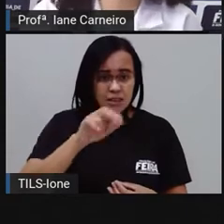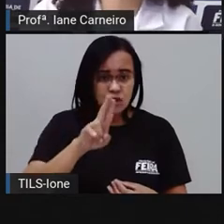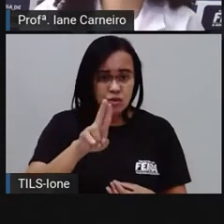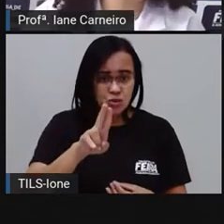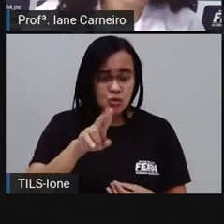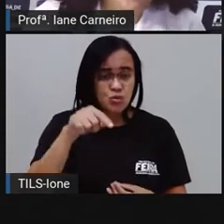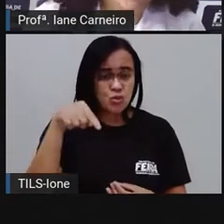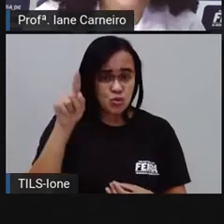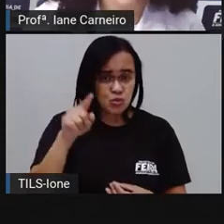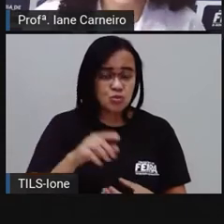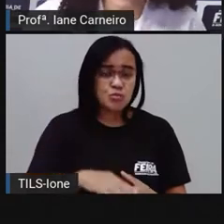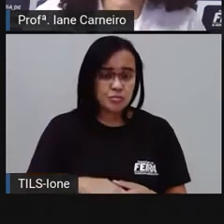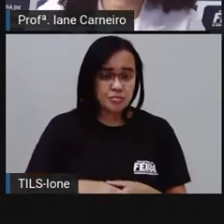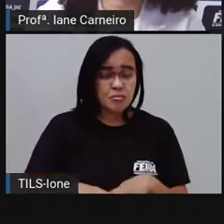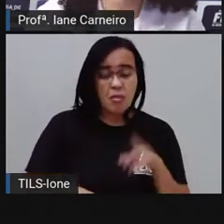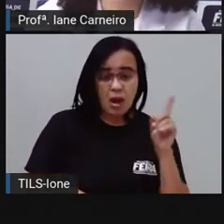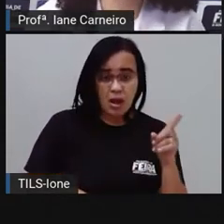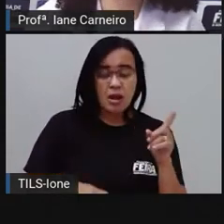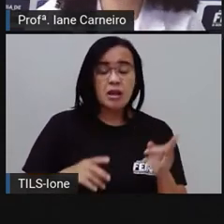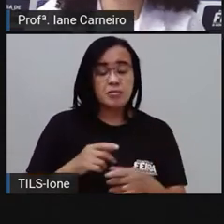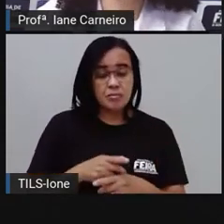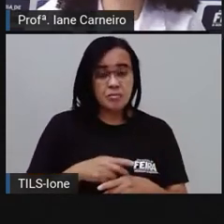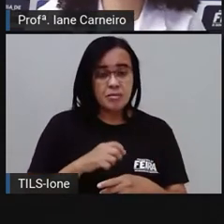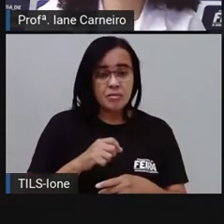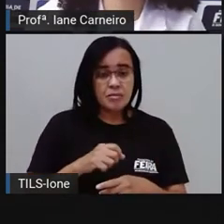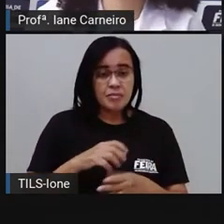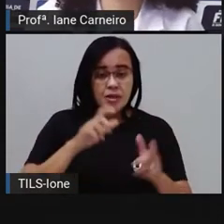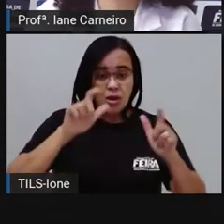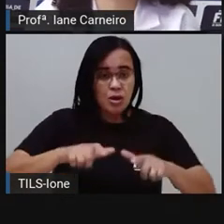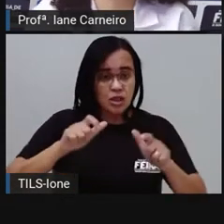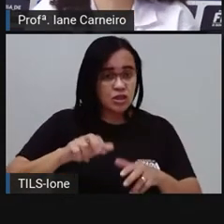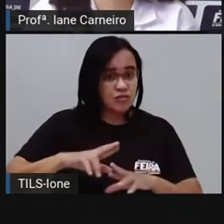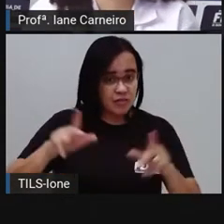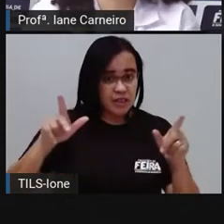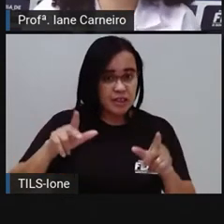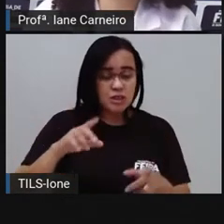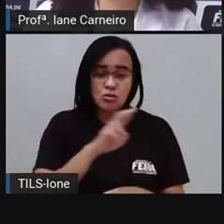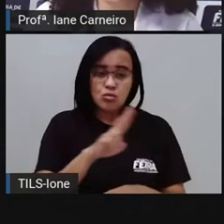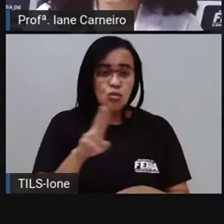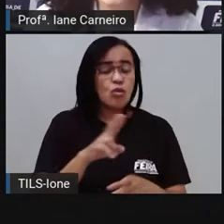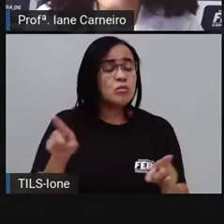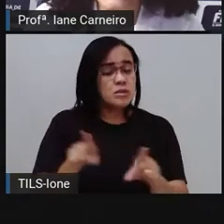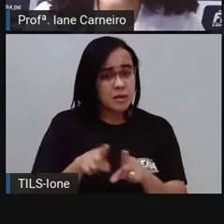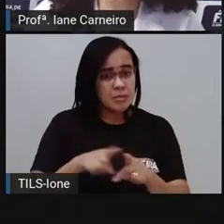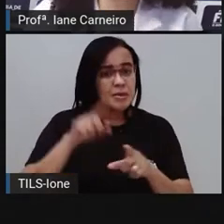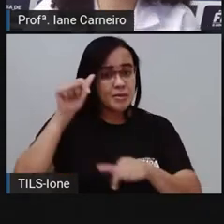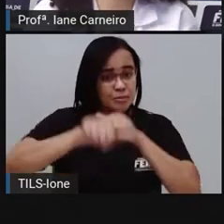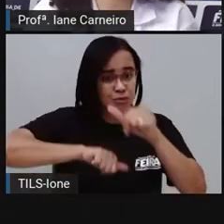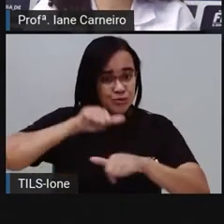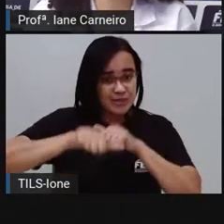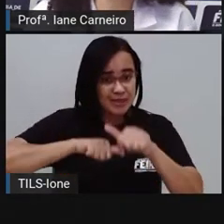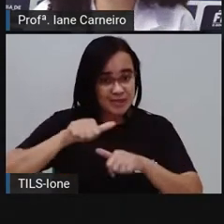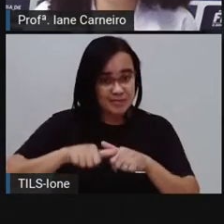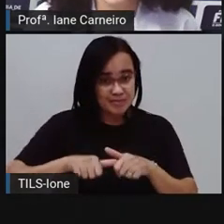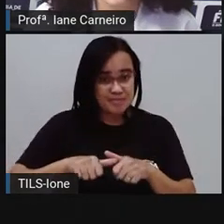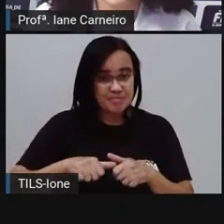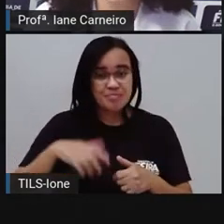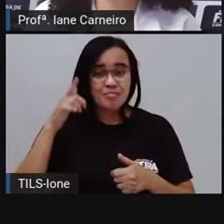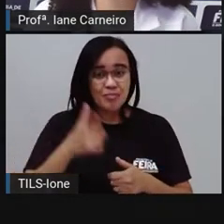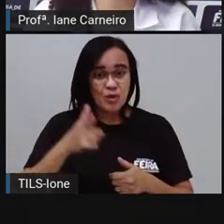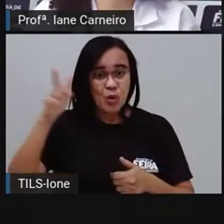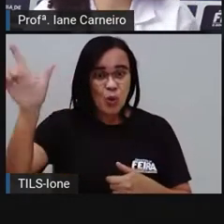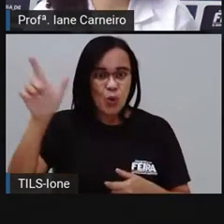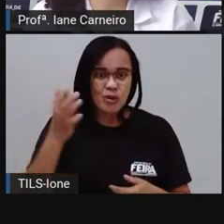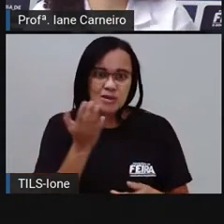né? Que é a tapioca, tá certo? Vamos ver outra comida. O escondidinho de carne seca.